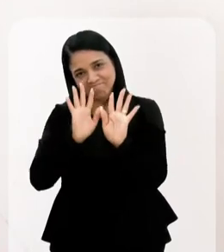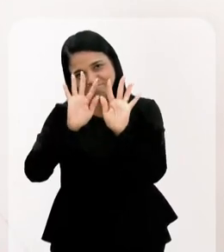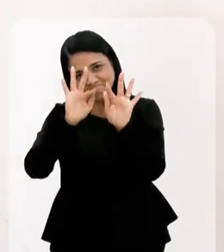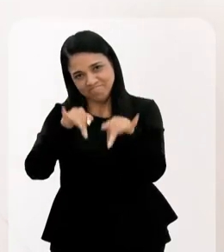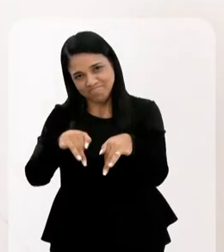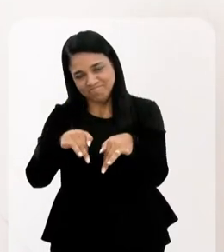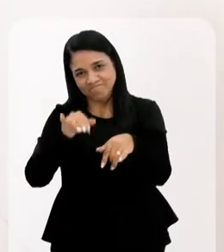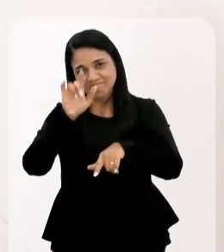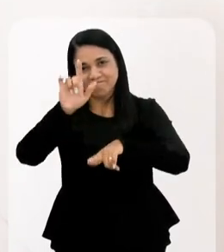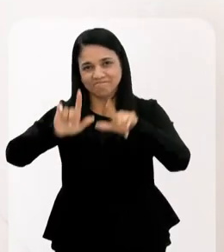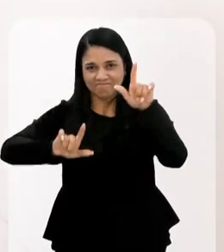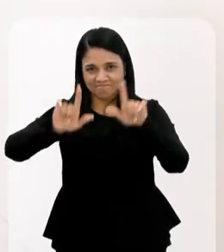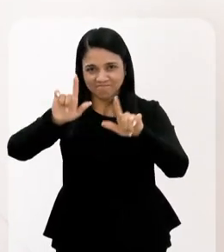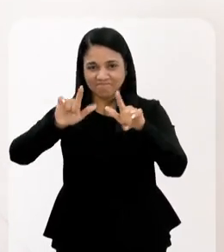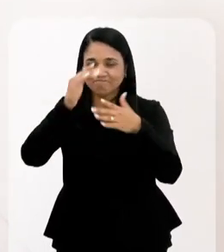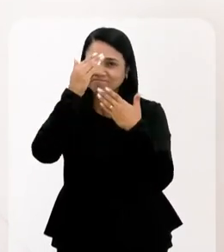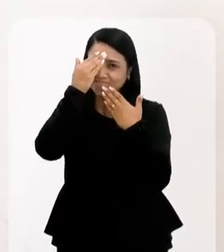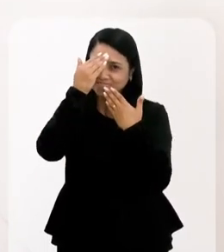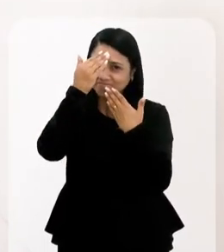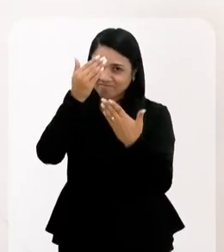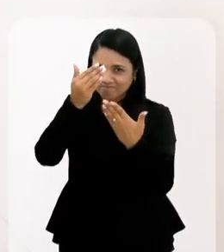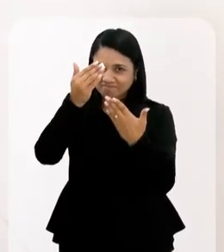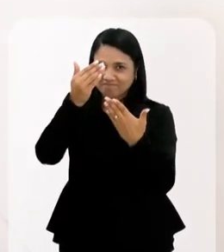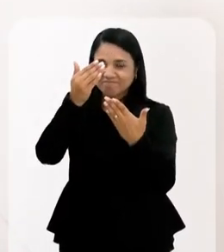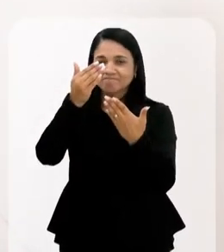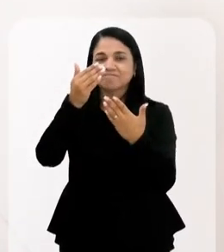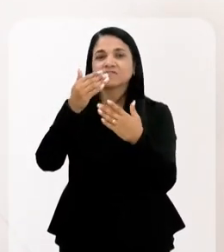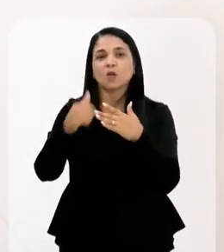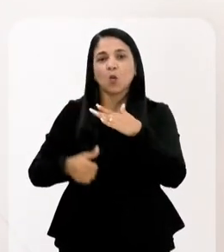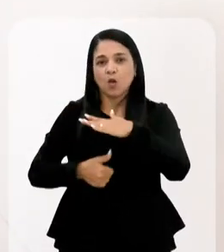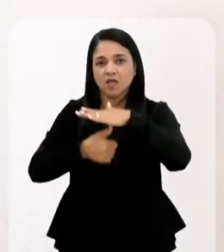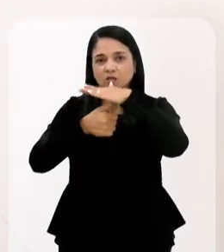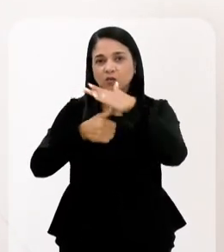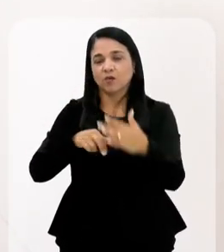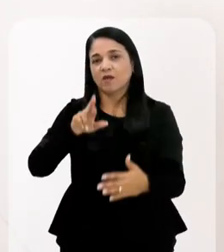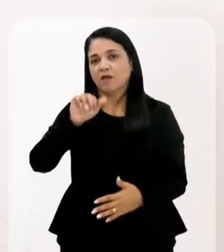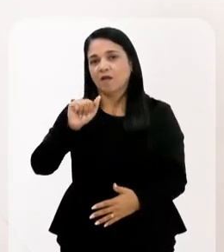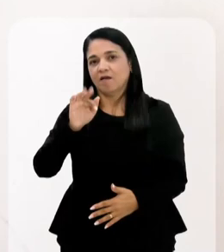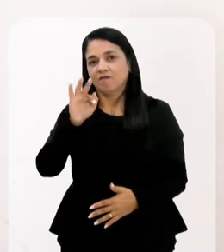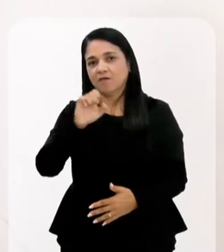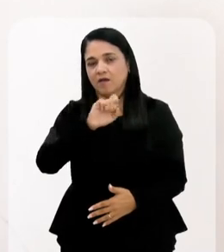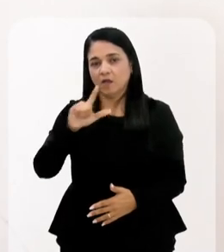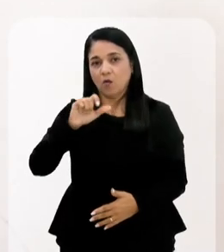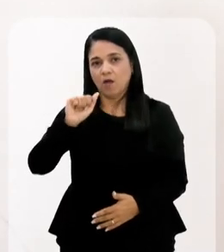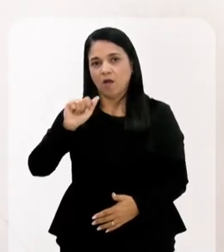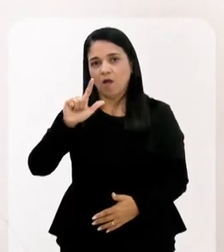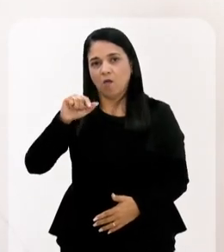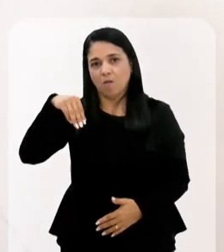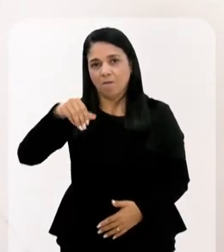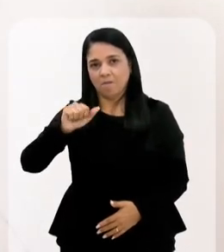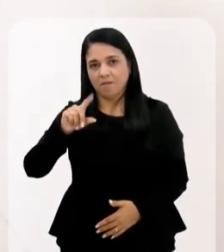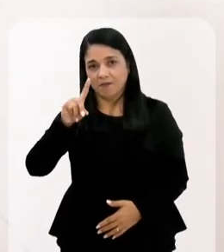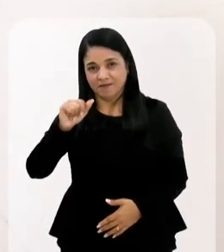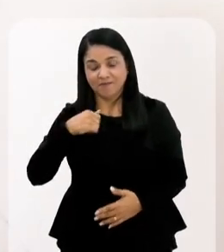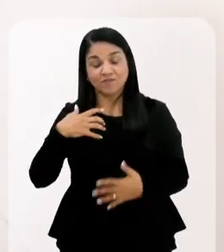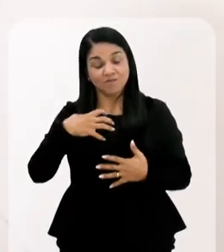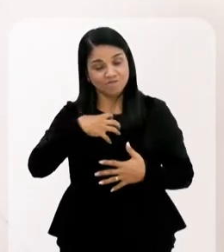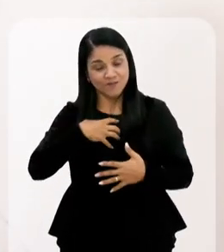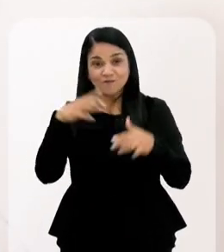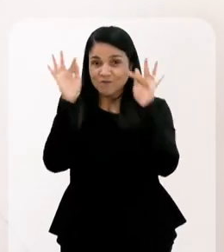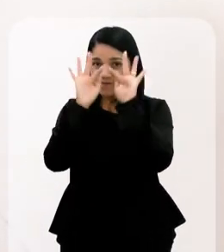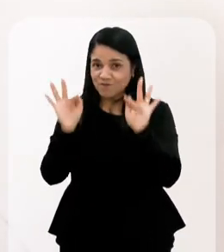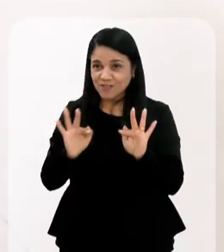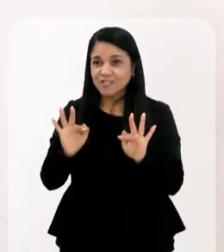encerramos o nosso programa. Mais uma vez, agradecendo ao reitor Rafael Almada e dizendo que eu estou